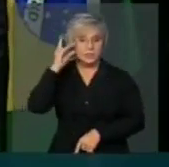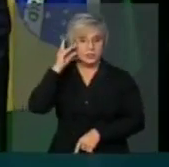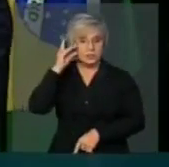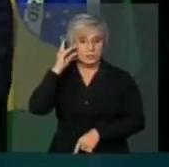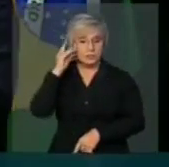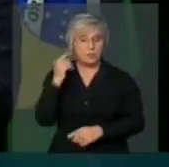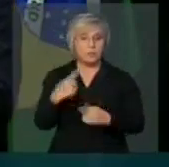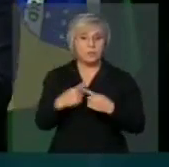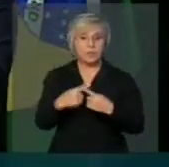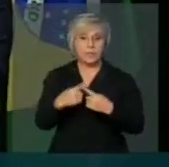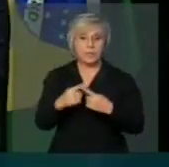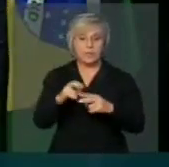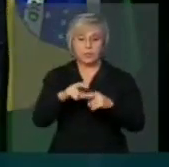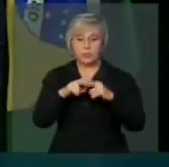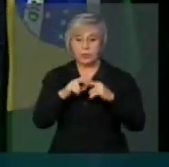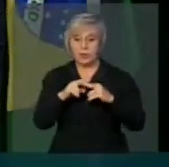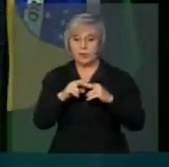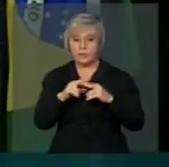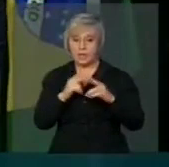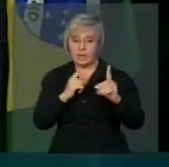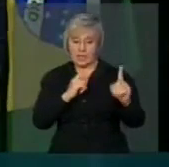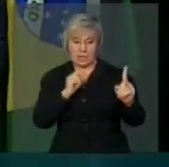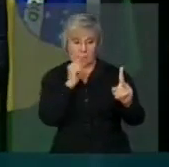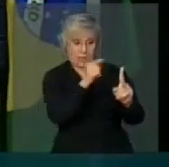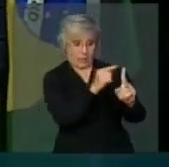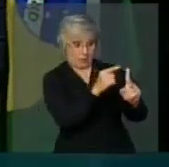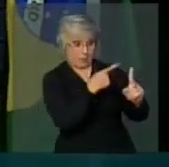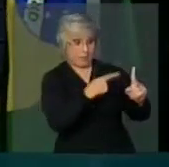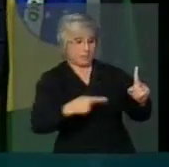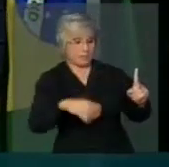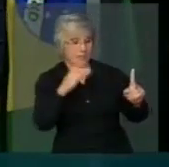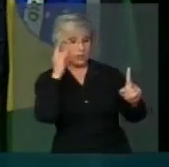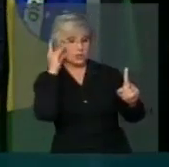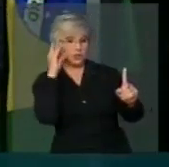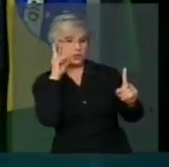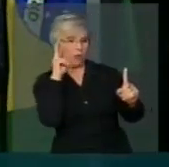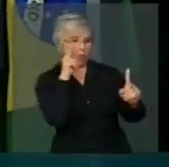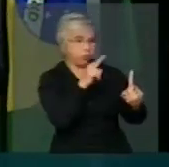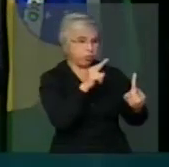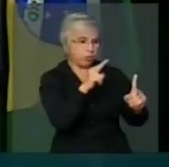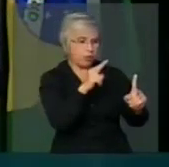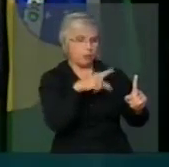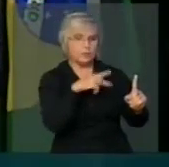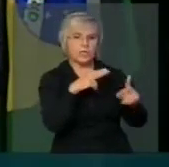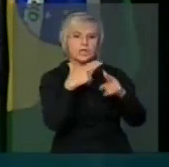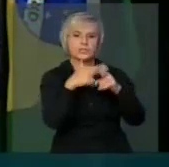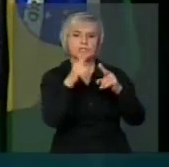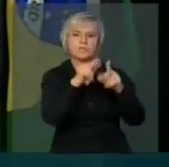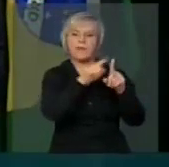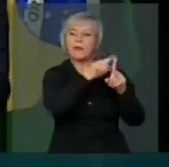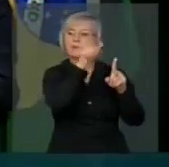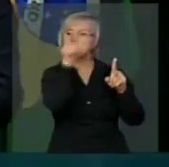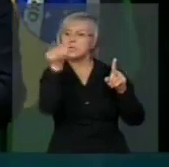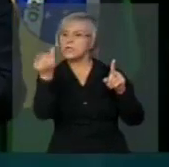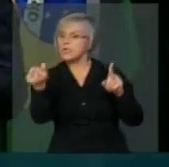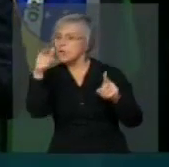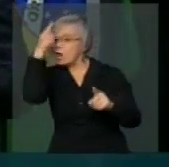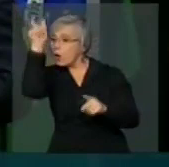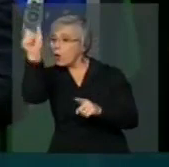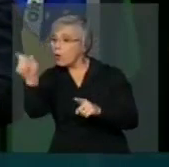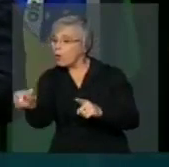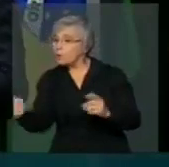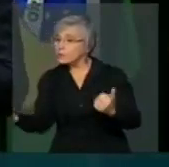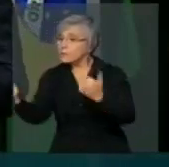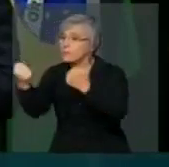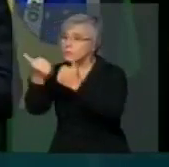seja diluído da presidente Dilma e do presidente Lula na Lava Jato e que a